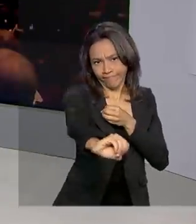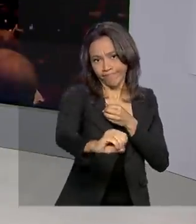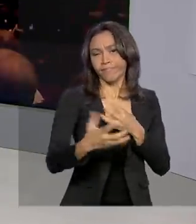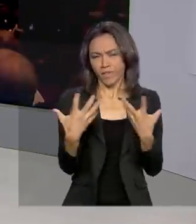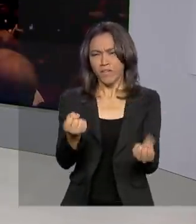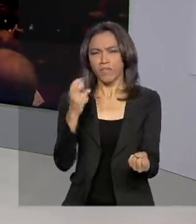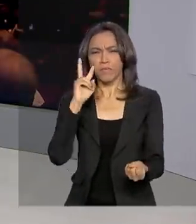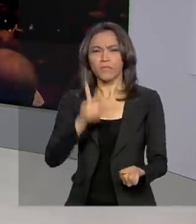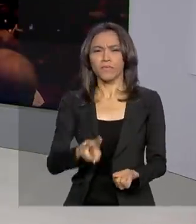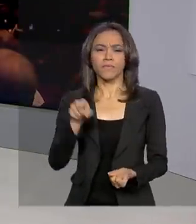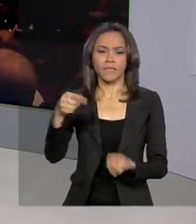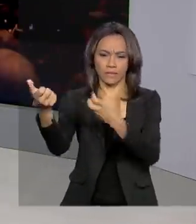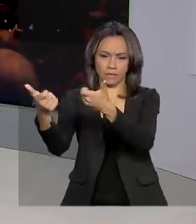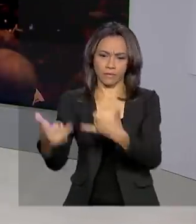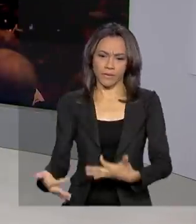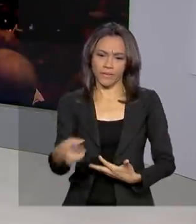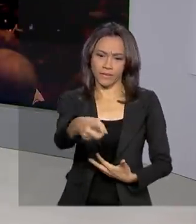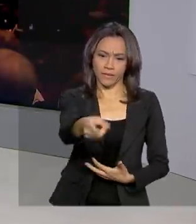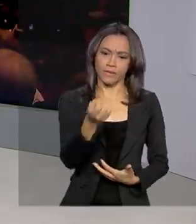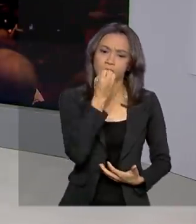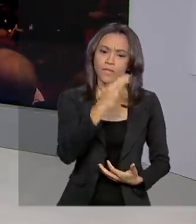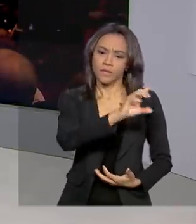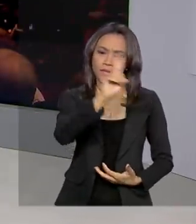Cláudia Boiunga? Bom dia, Cláudia.